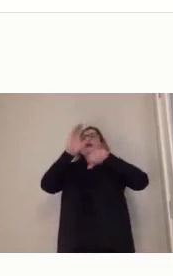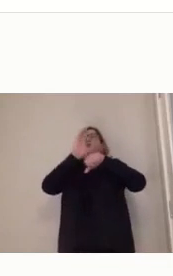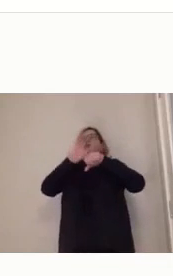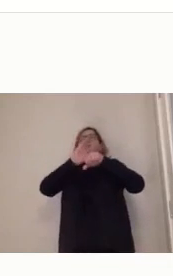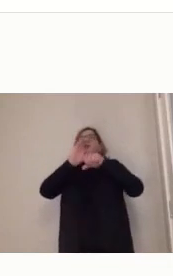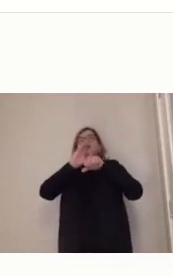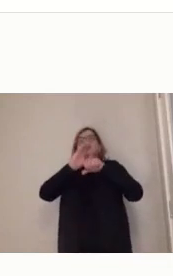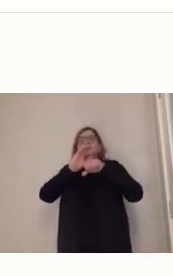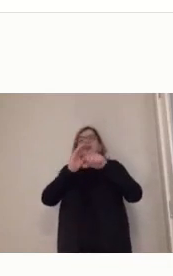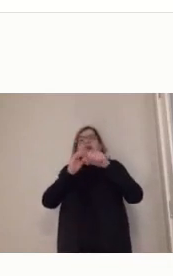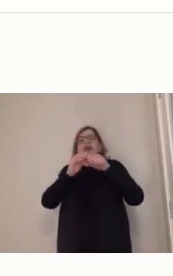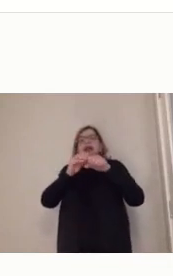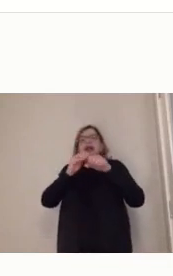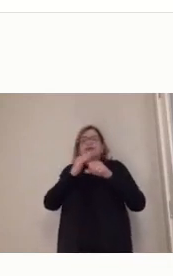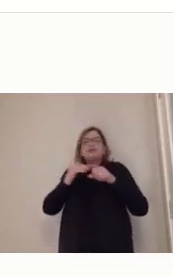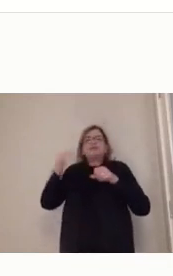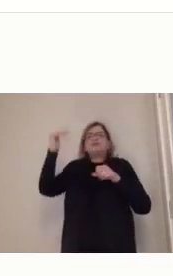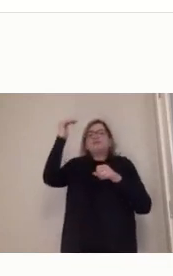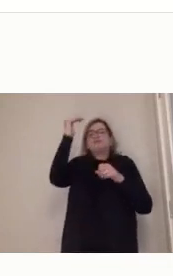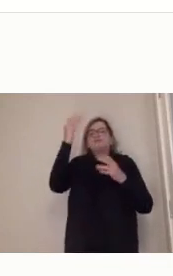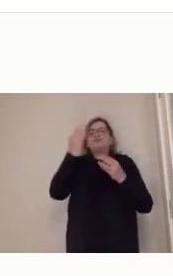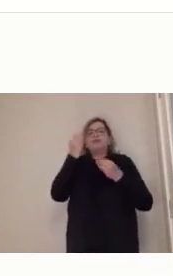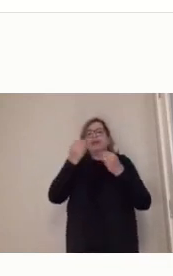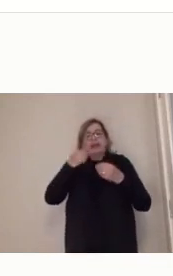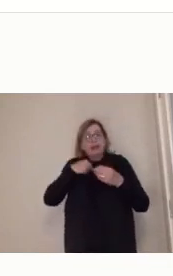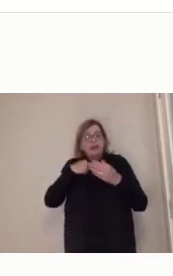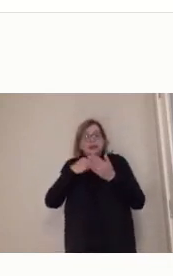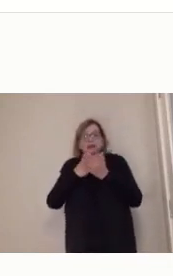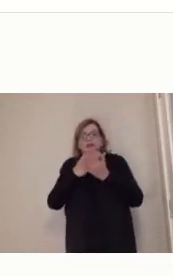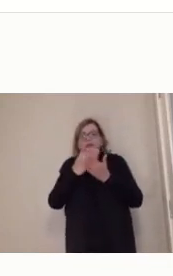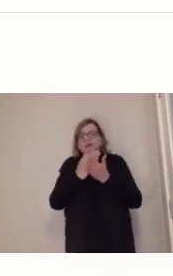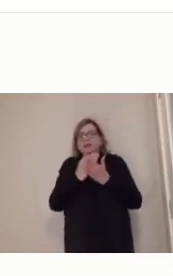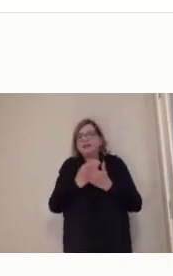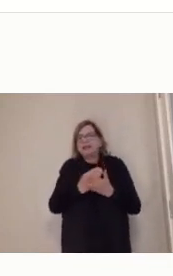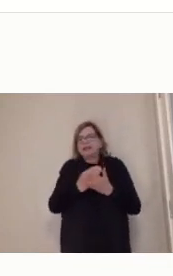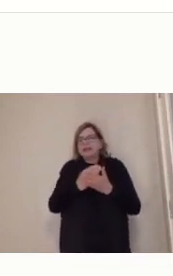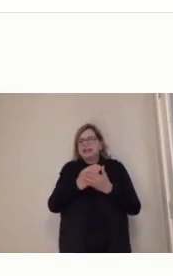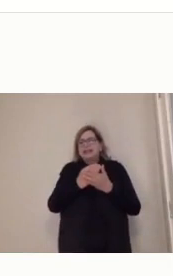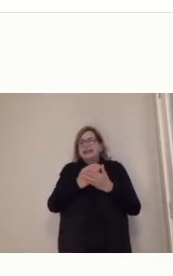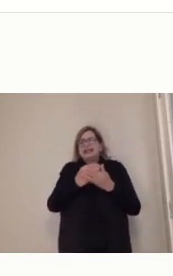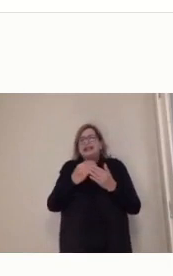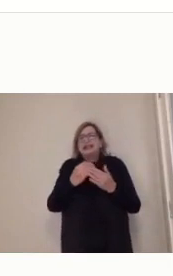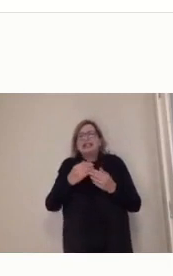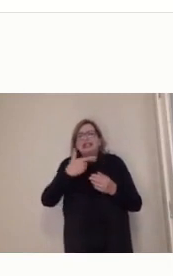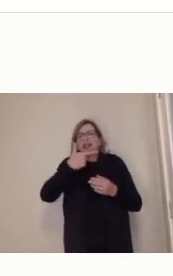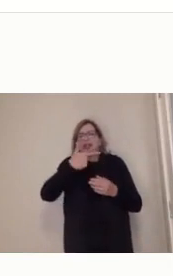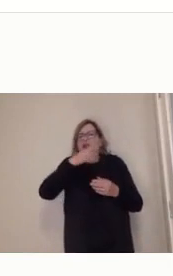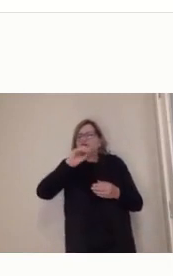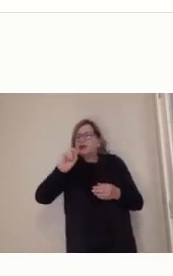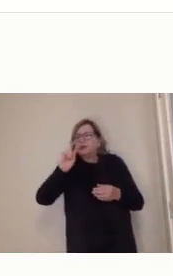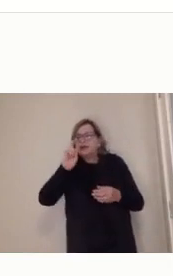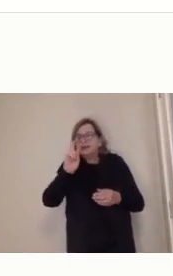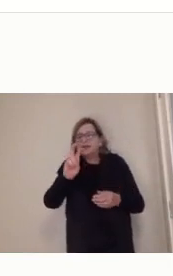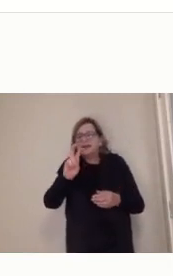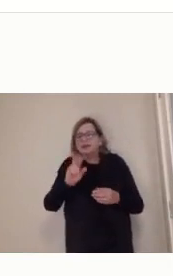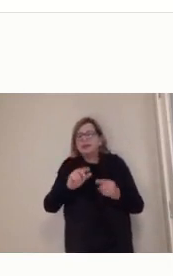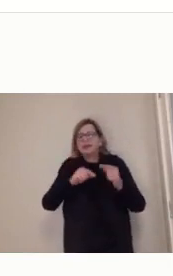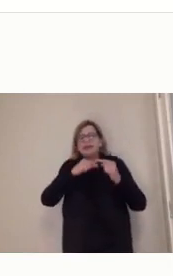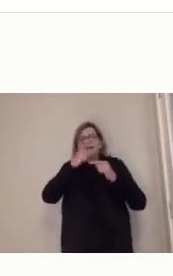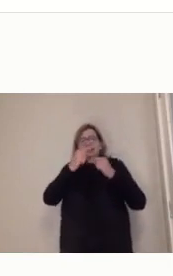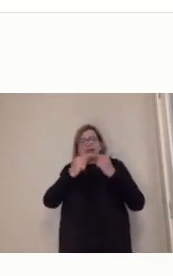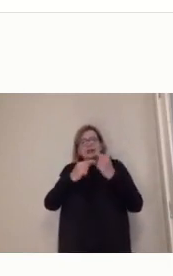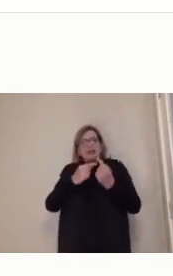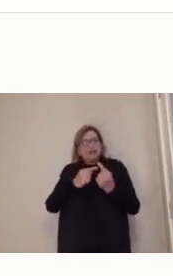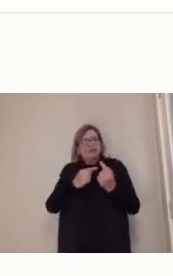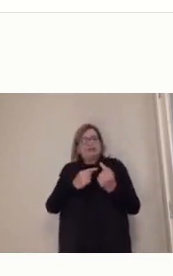e daí depois o piloto se criou a UAB, tá? O que que é o Sistema Universidade Aberta do Brasil? Então, tem o artigo 80 da LDB